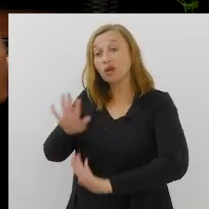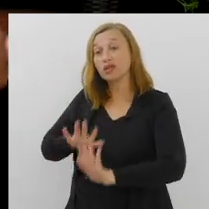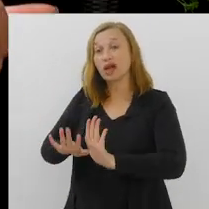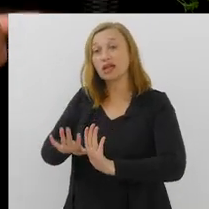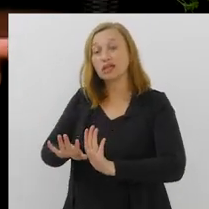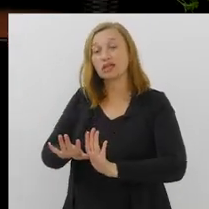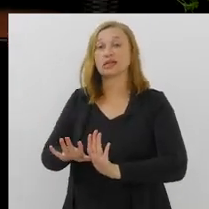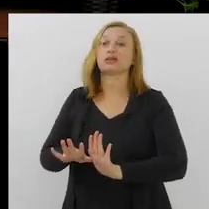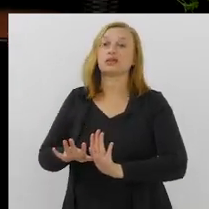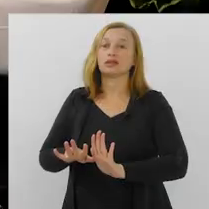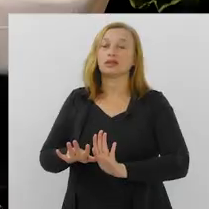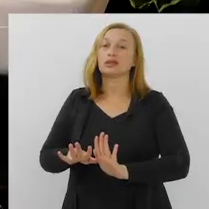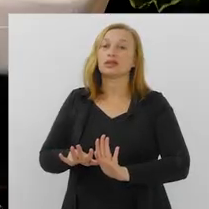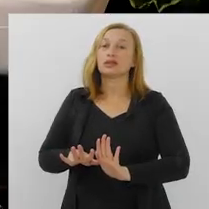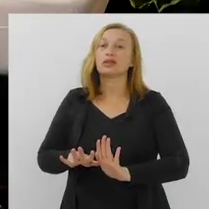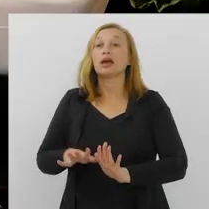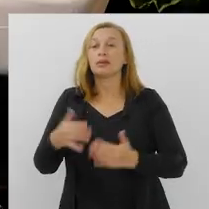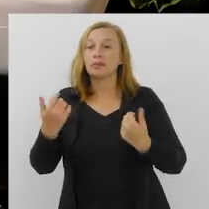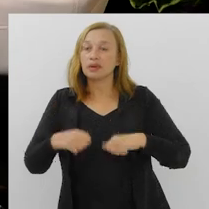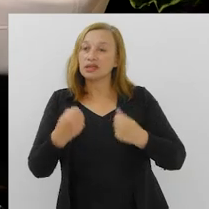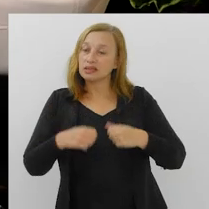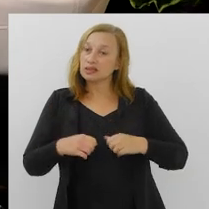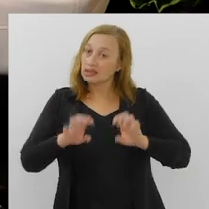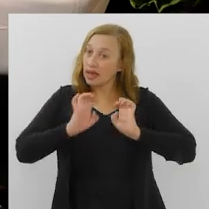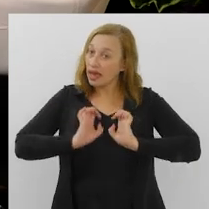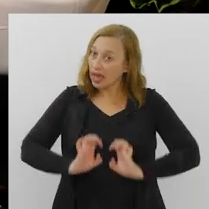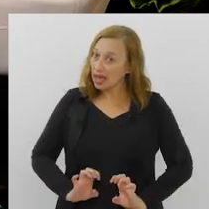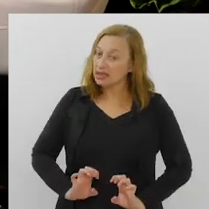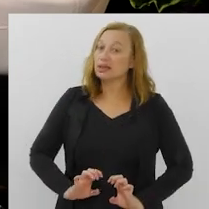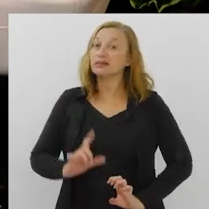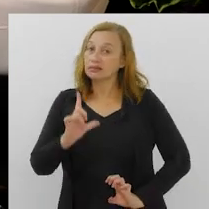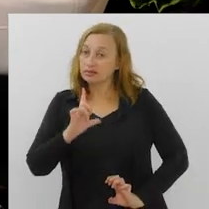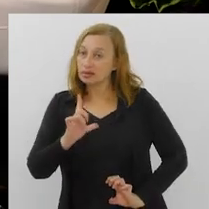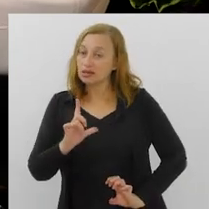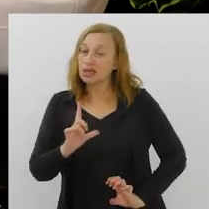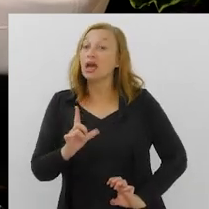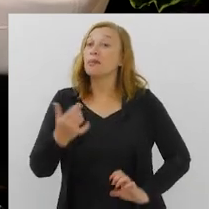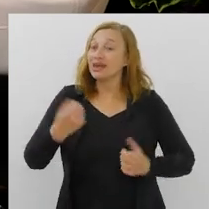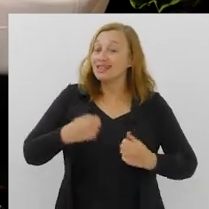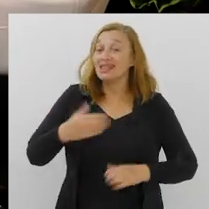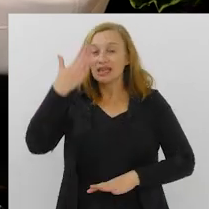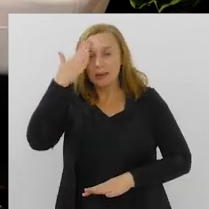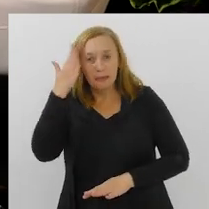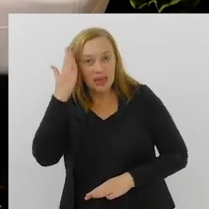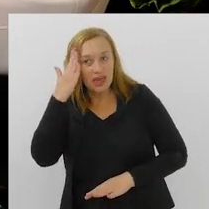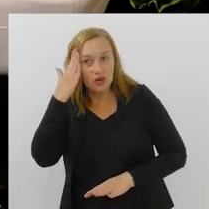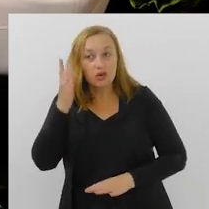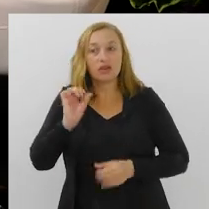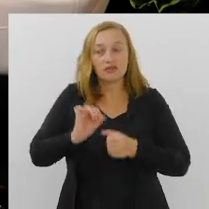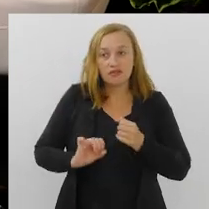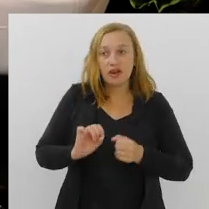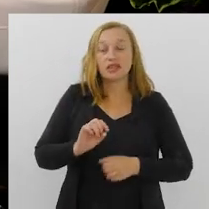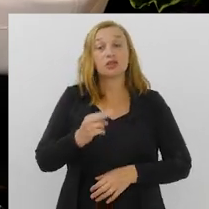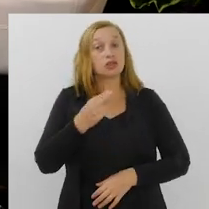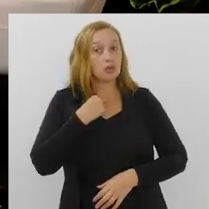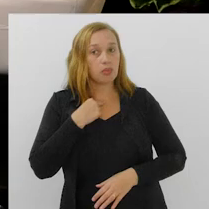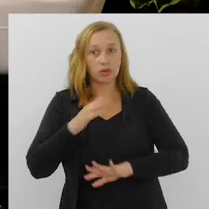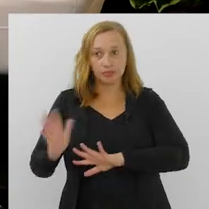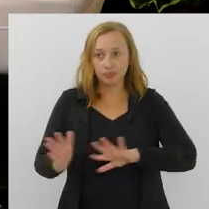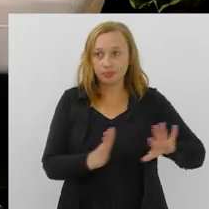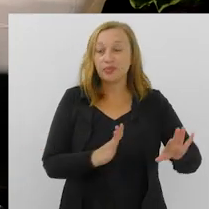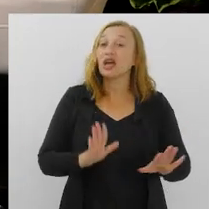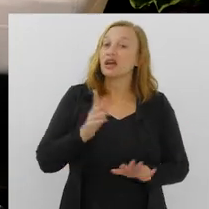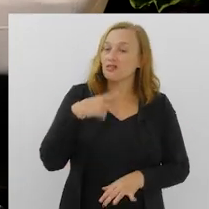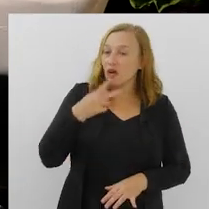precisa entrar numa outra interlocução, na interlocução do Tribunal de Ética. A gente precisa saber o que a gente pode e o que a gente não pode fazer. Tá,